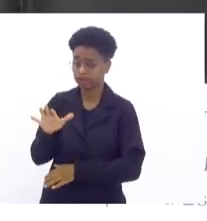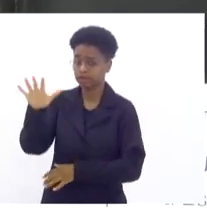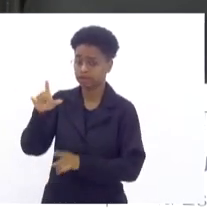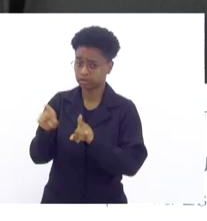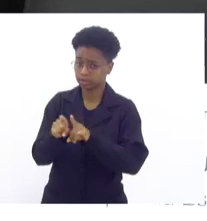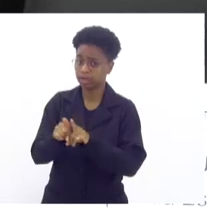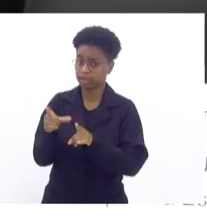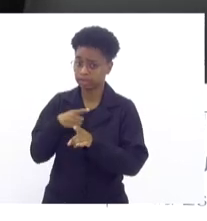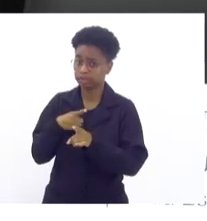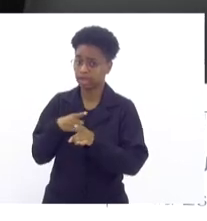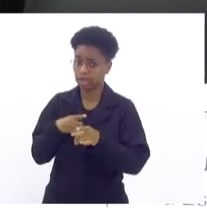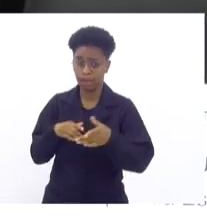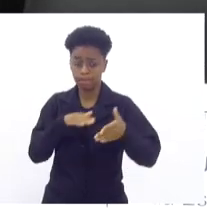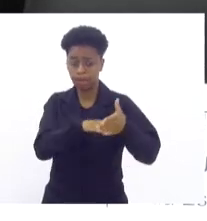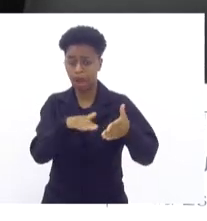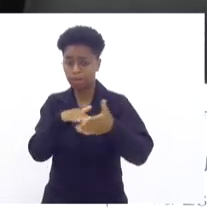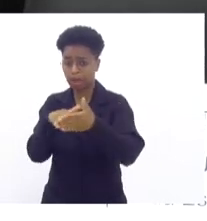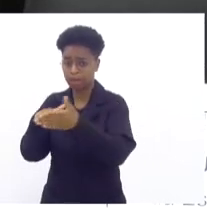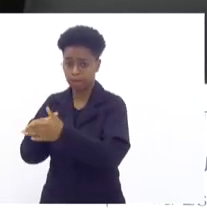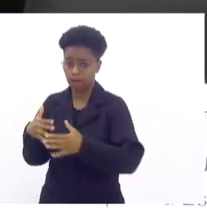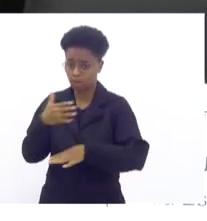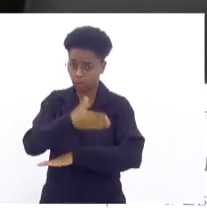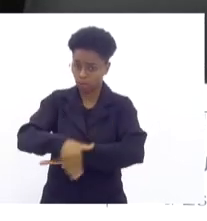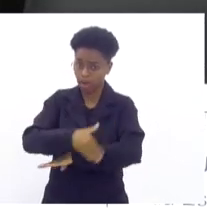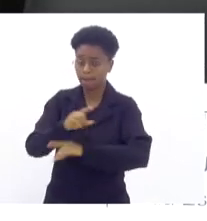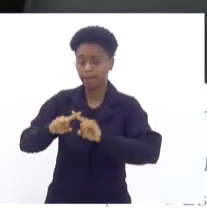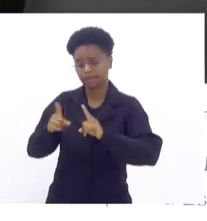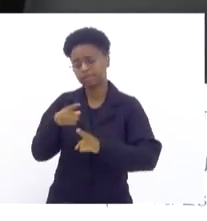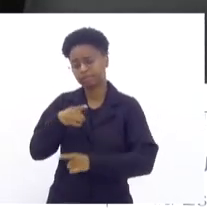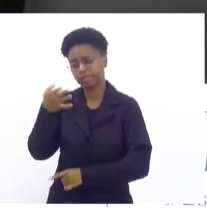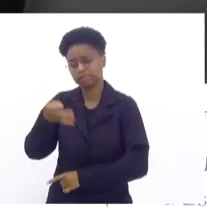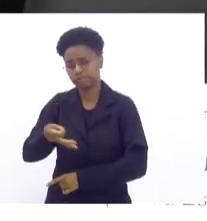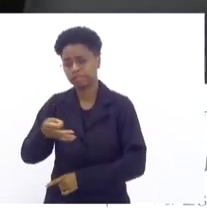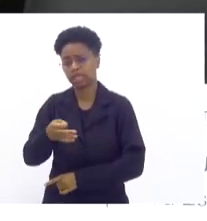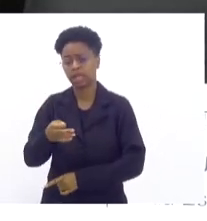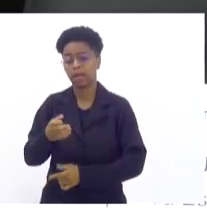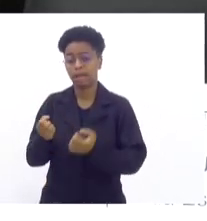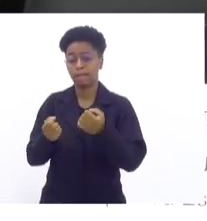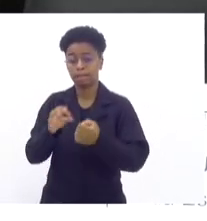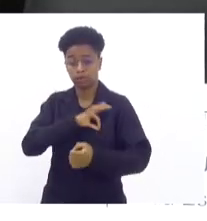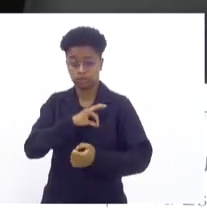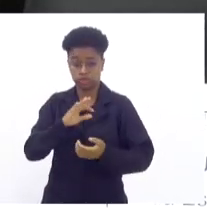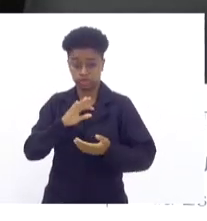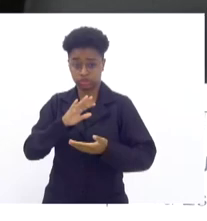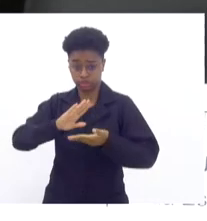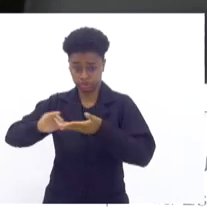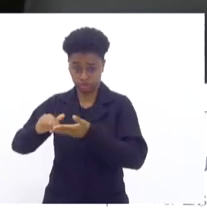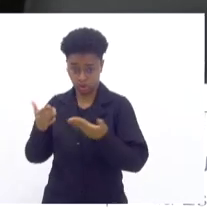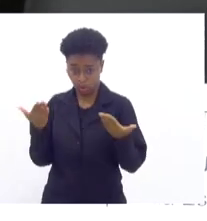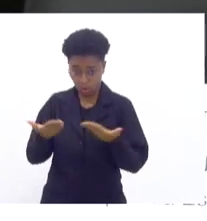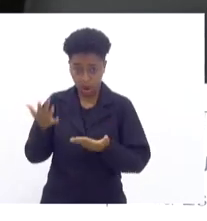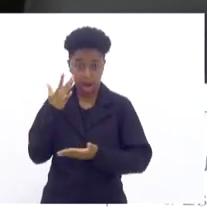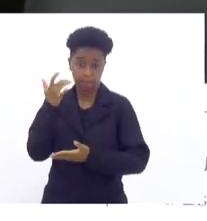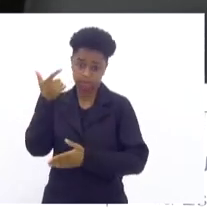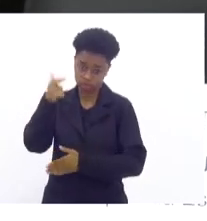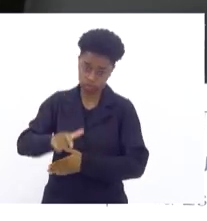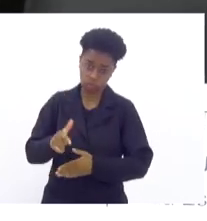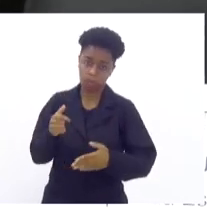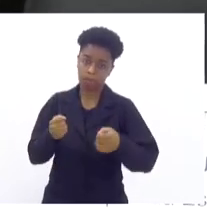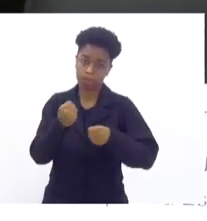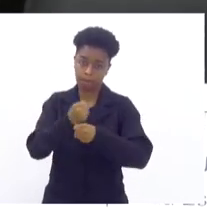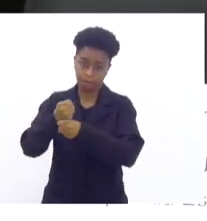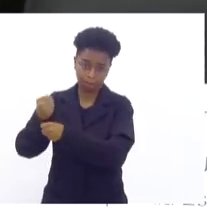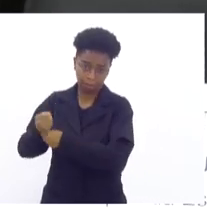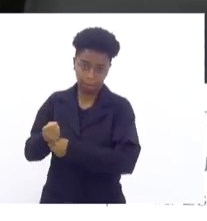também tem barricada na rua. Mas pode ter certeza que a polícia vai lá tirando um dia e no outro dia eles fazem de novo. A polícia tira